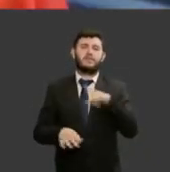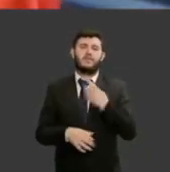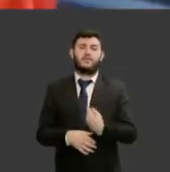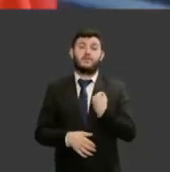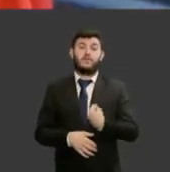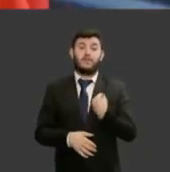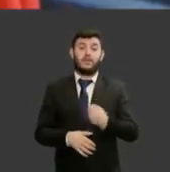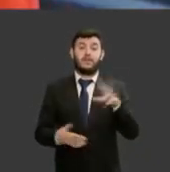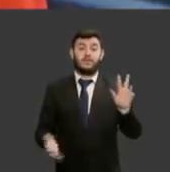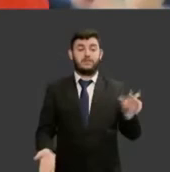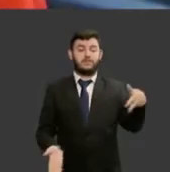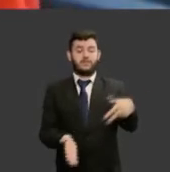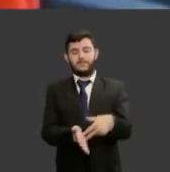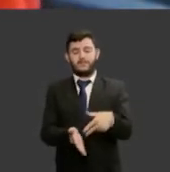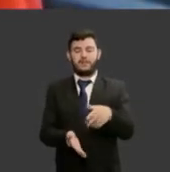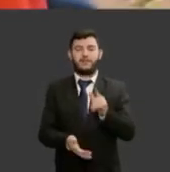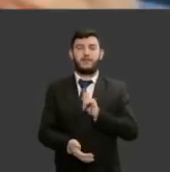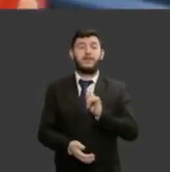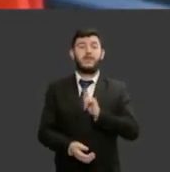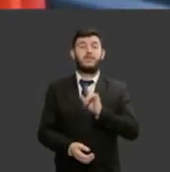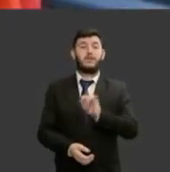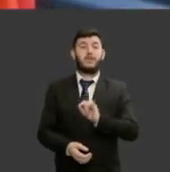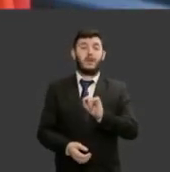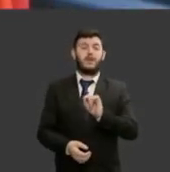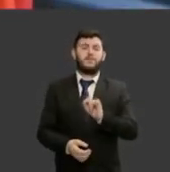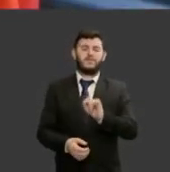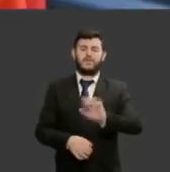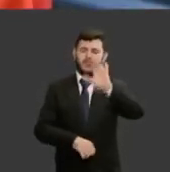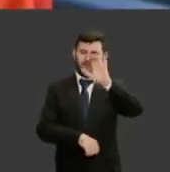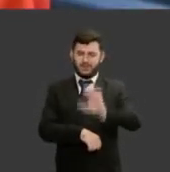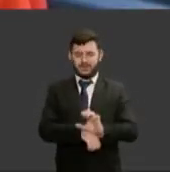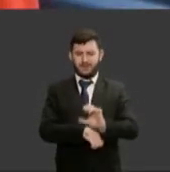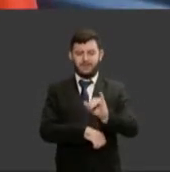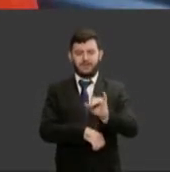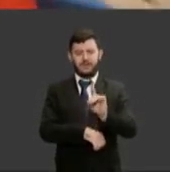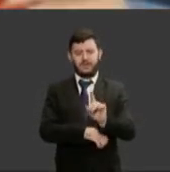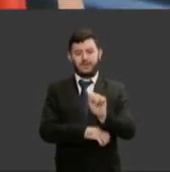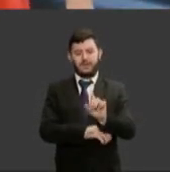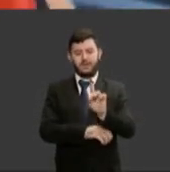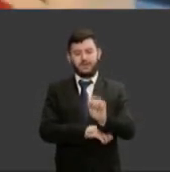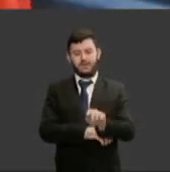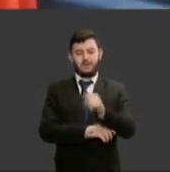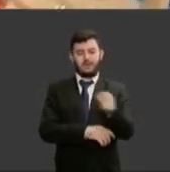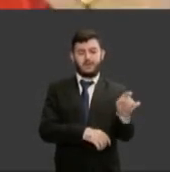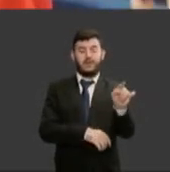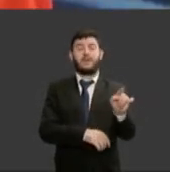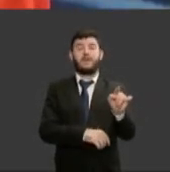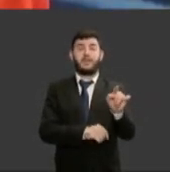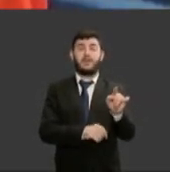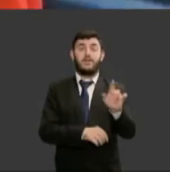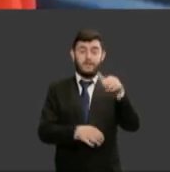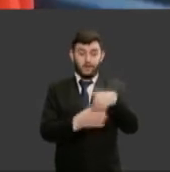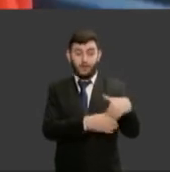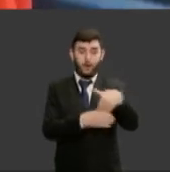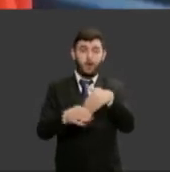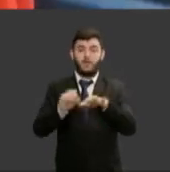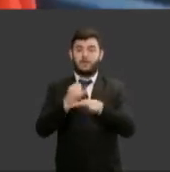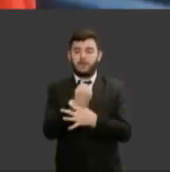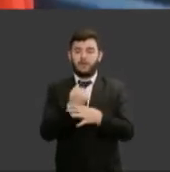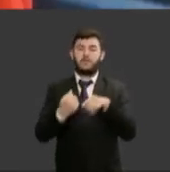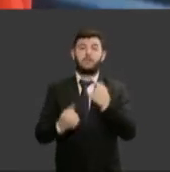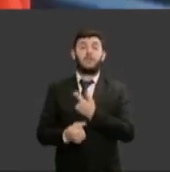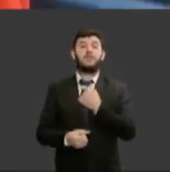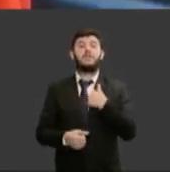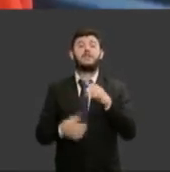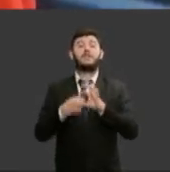cidadã com garantia de votar e de ser votada com garantia de ter a liberdade de escolher estar ou não no casamento com o direito